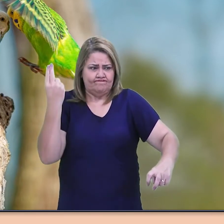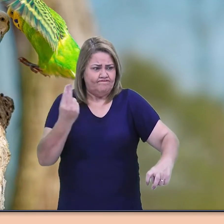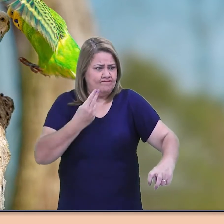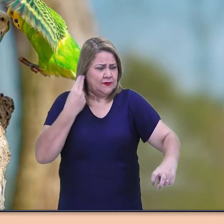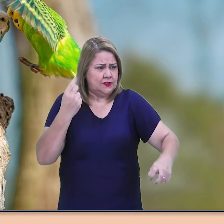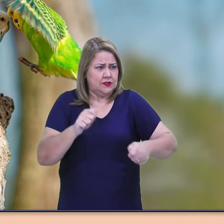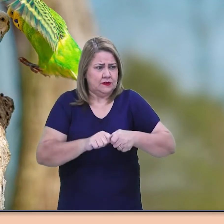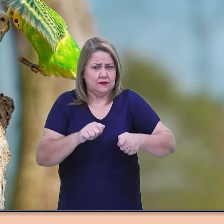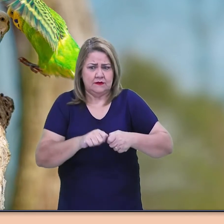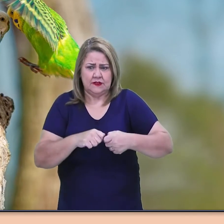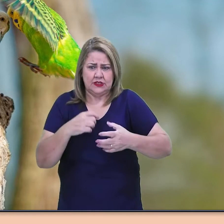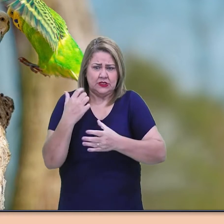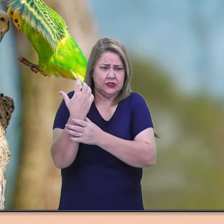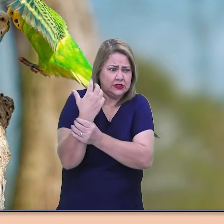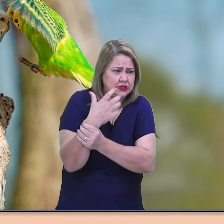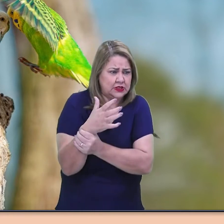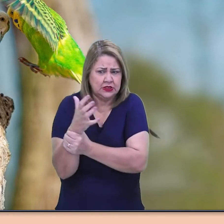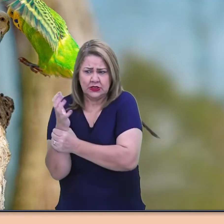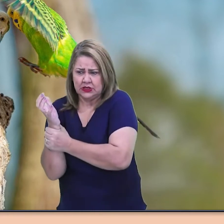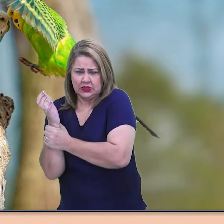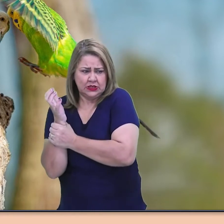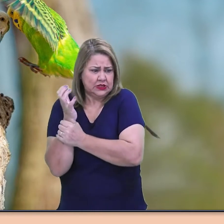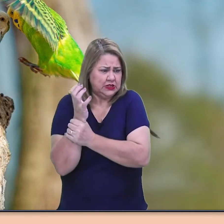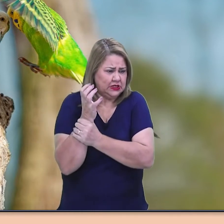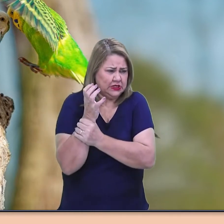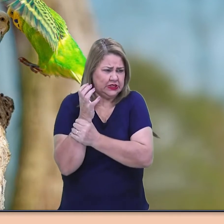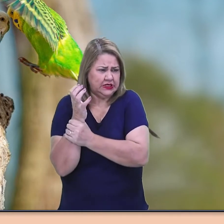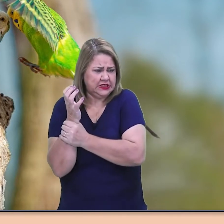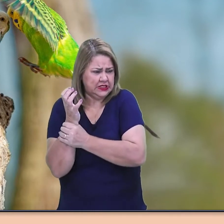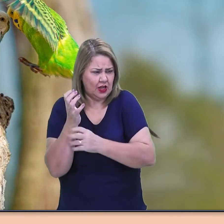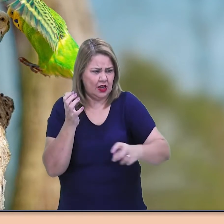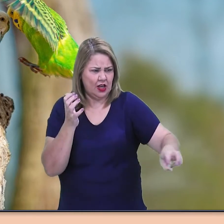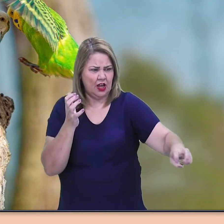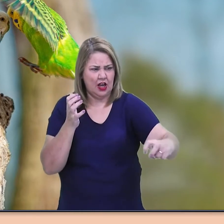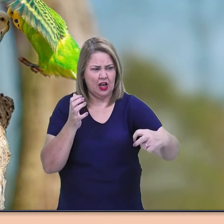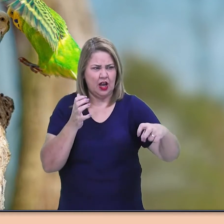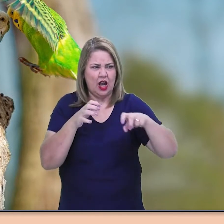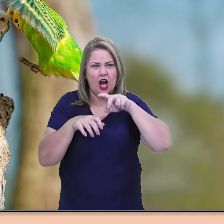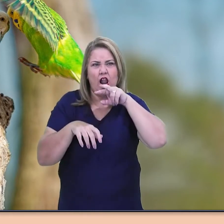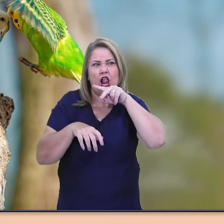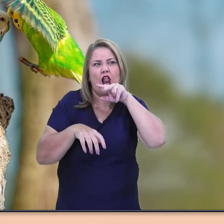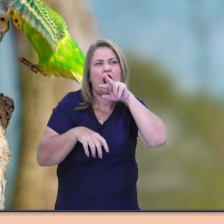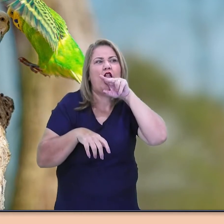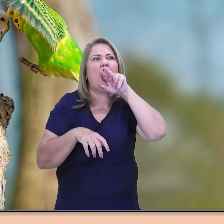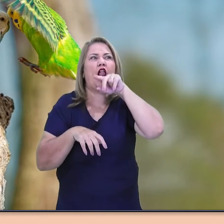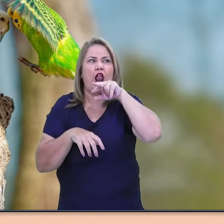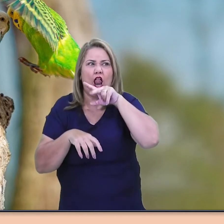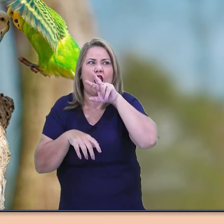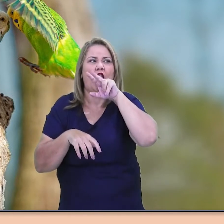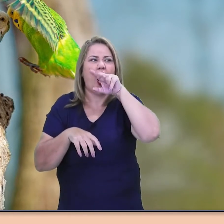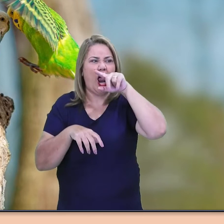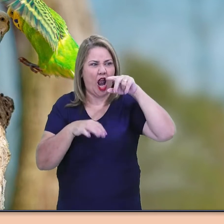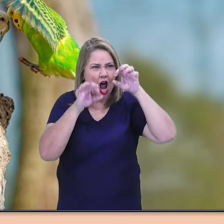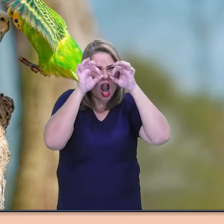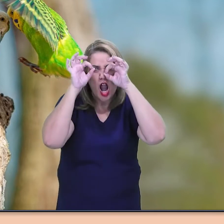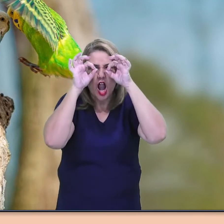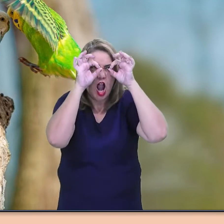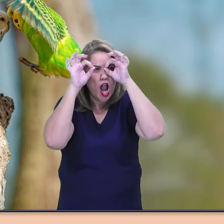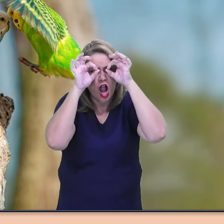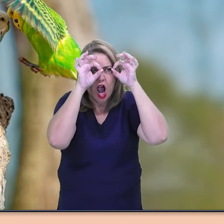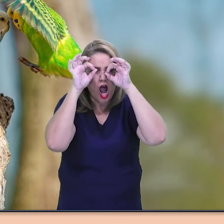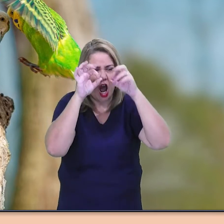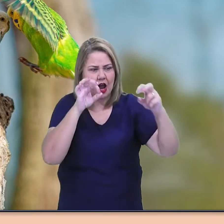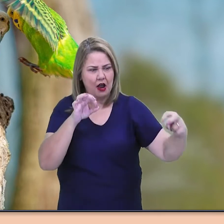Completamente perdido. O réptil, mostrando a língua bífida, chispando as pupilas em cólera,